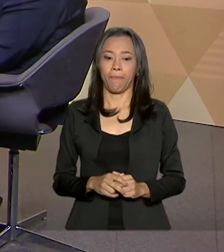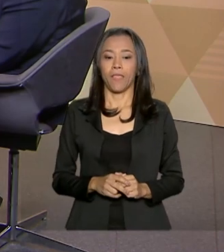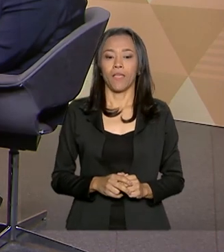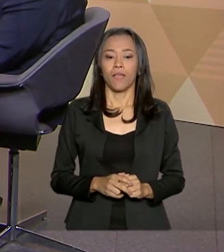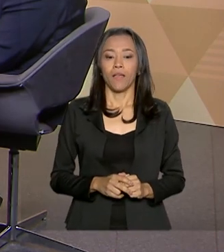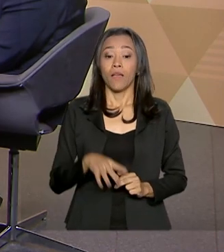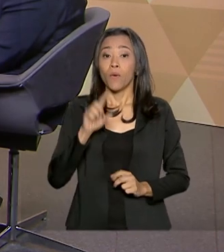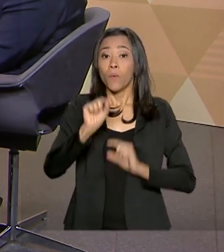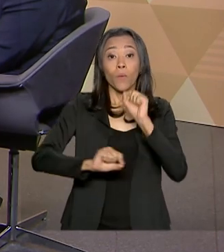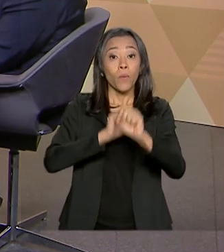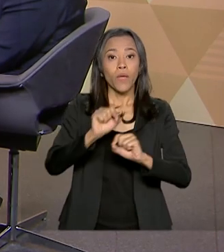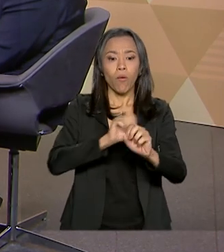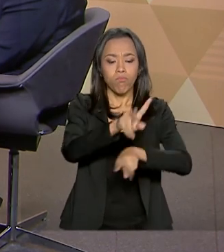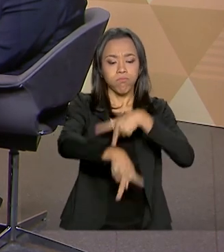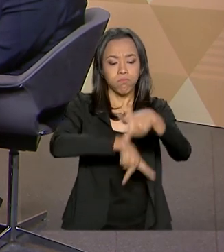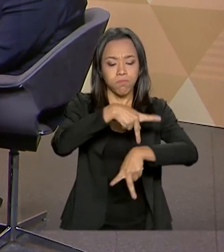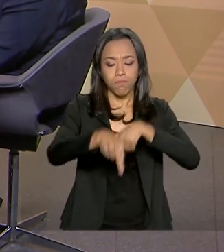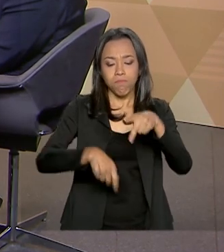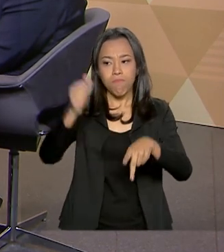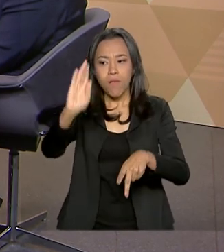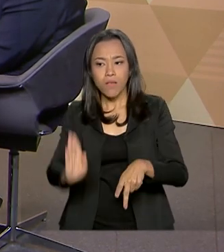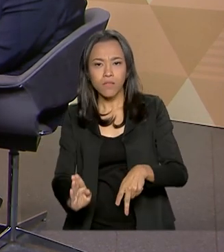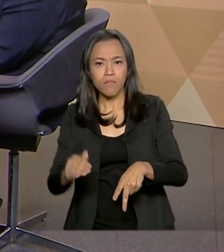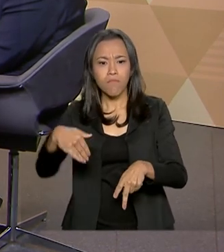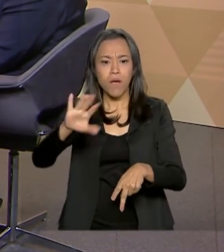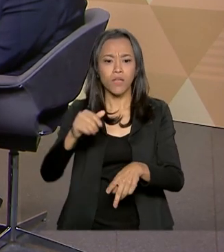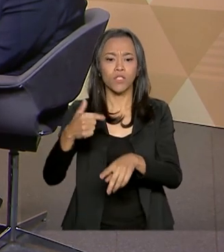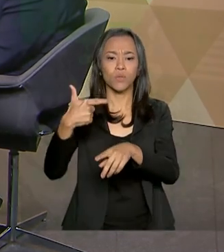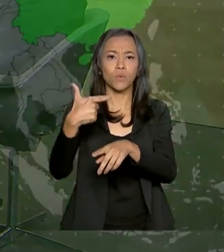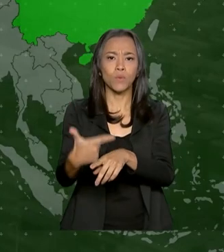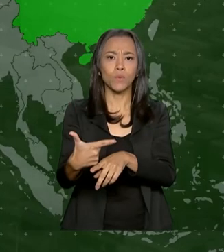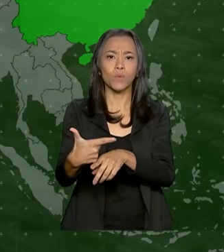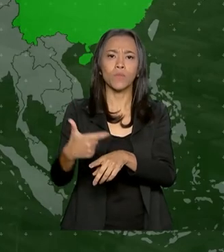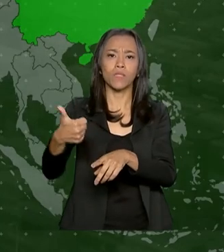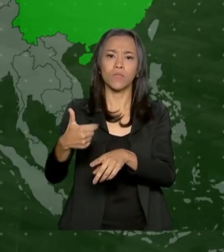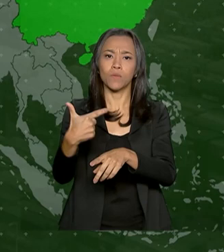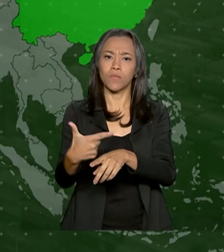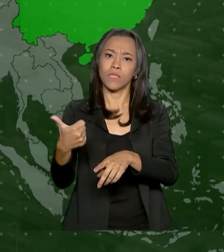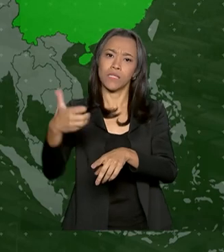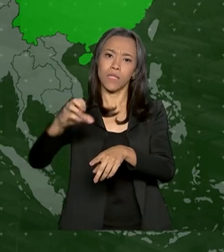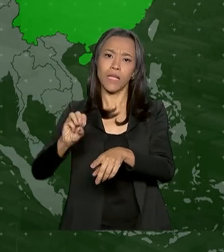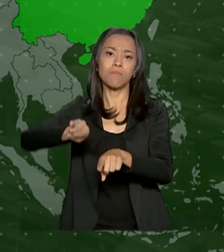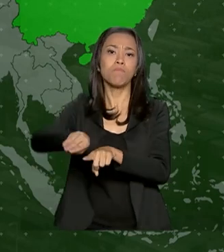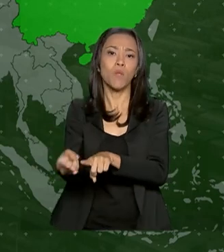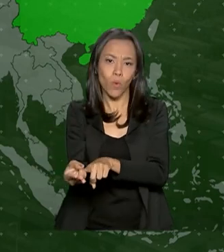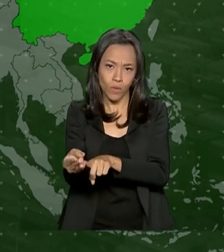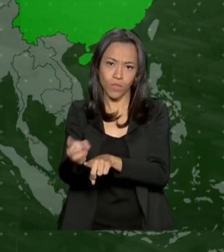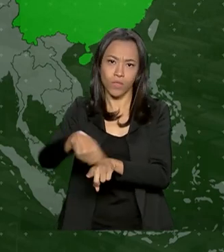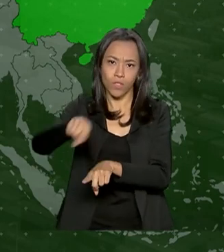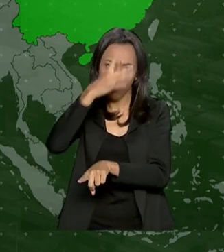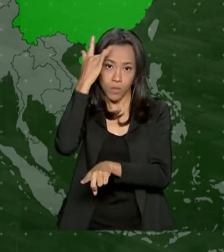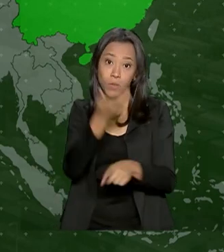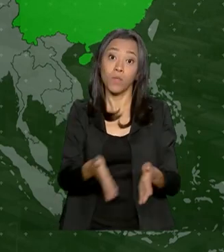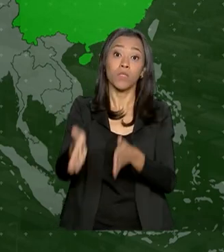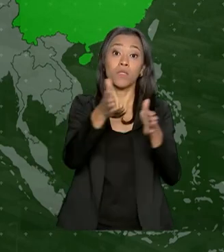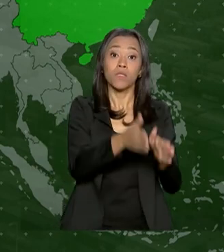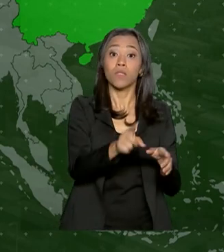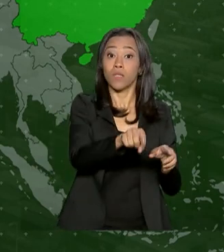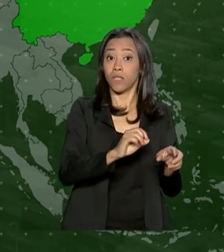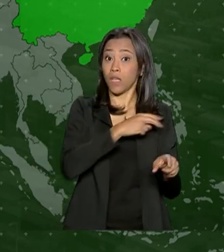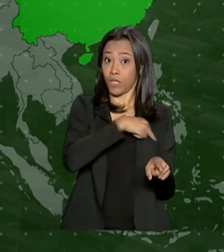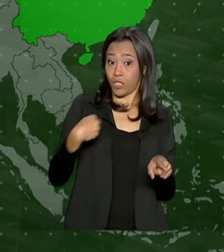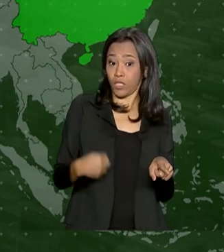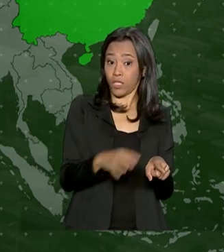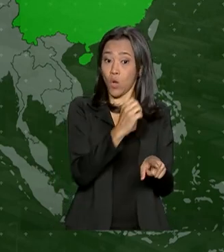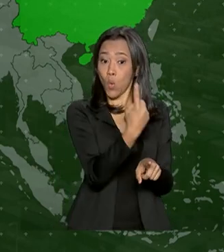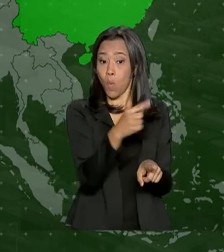vice-presidente, é a população do Brasil, mais de 210 milhões de habitantes, e a população da China, mais